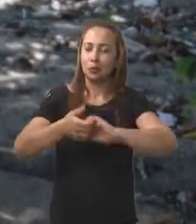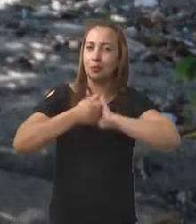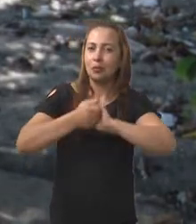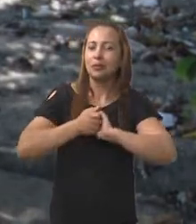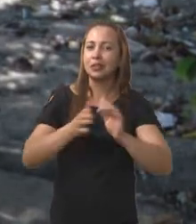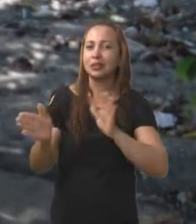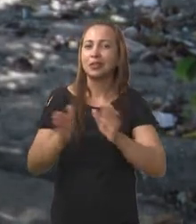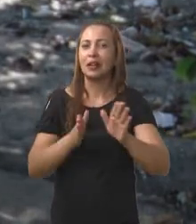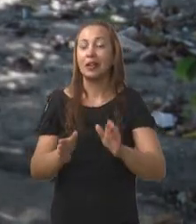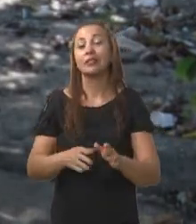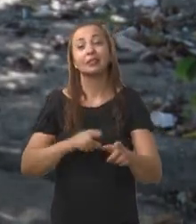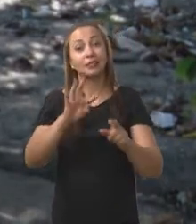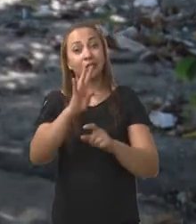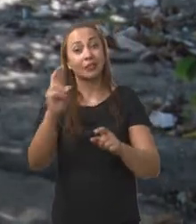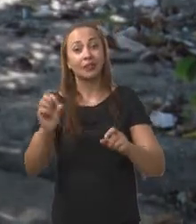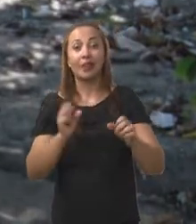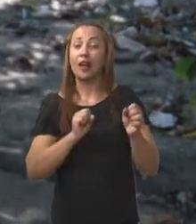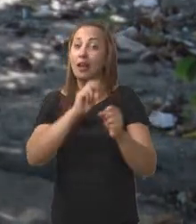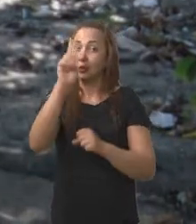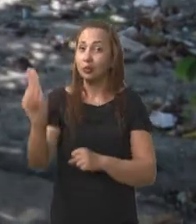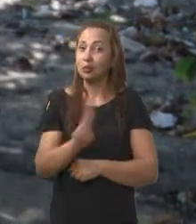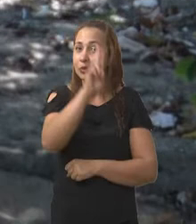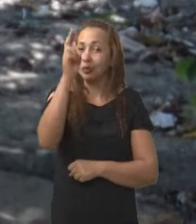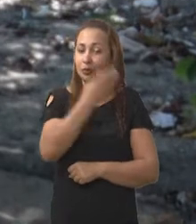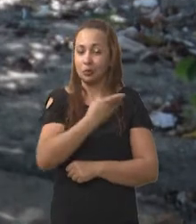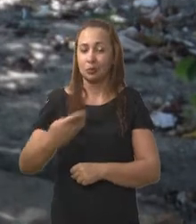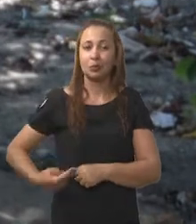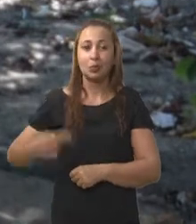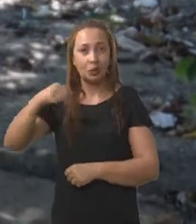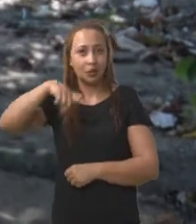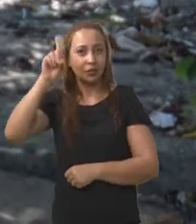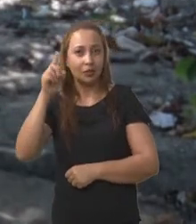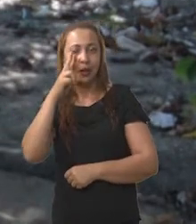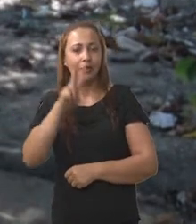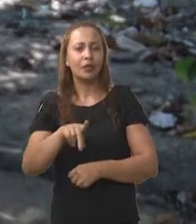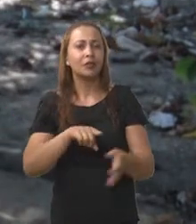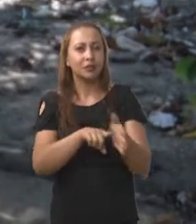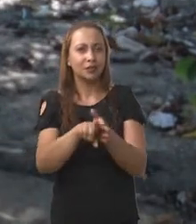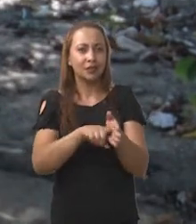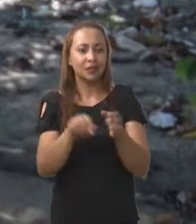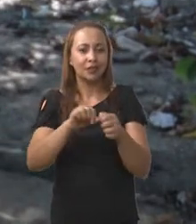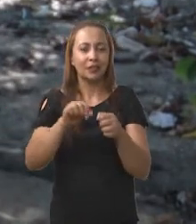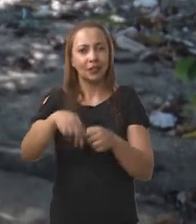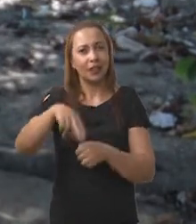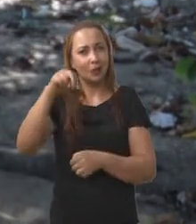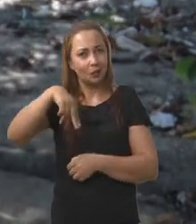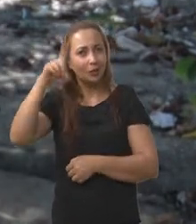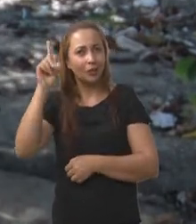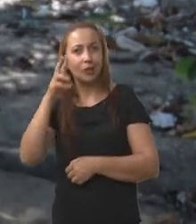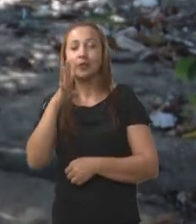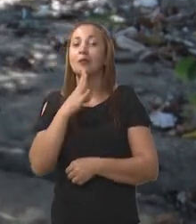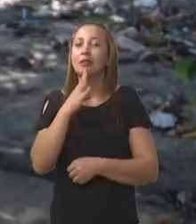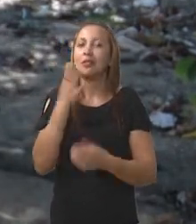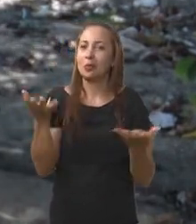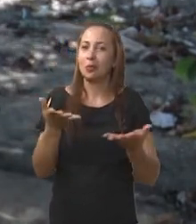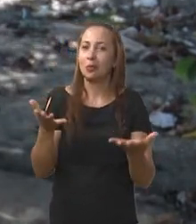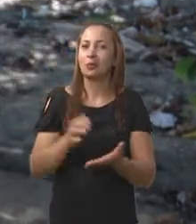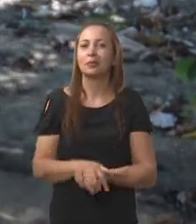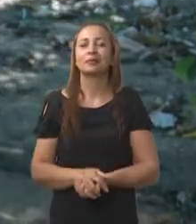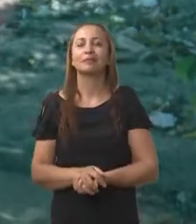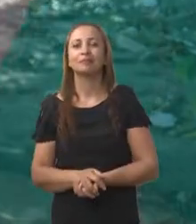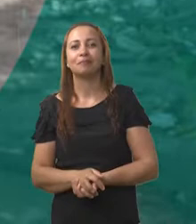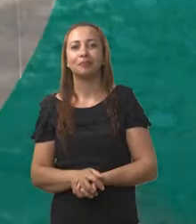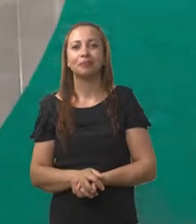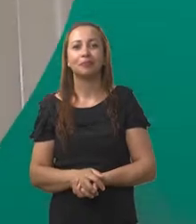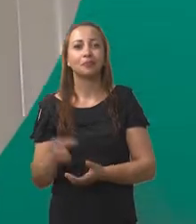colaboração entre emissoras e universidades públicas nordestinas. Veja as pesquisas produzidas no Nordeste que vamos conhecer hoje.